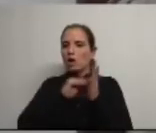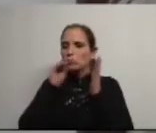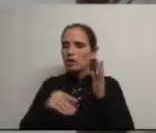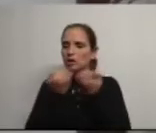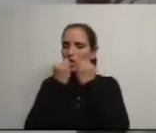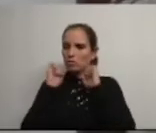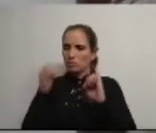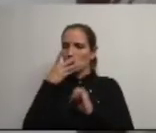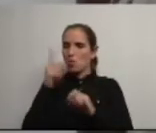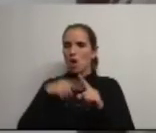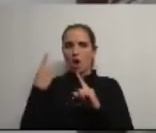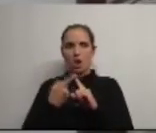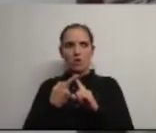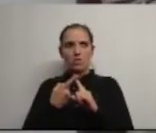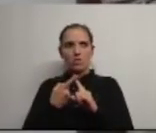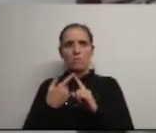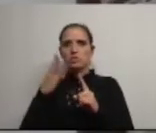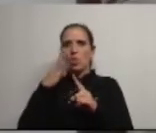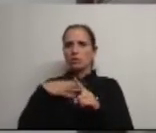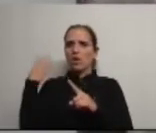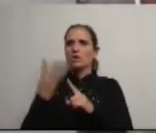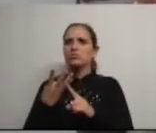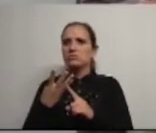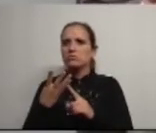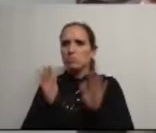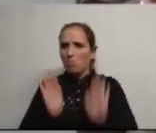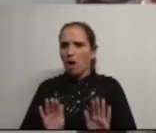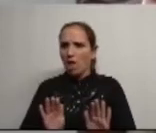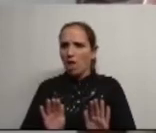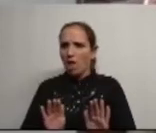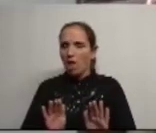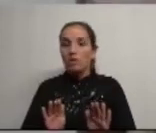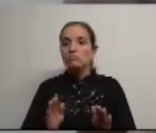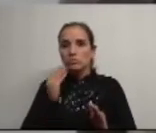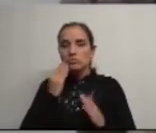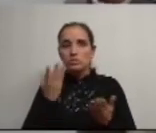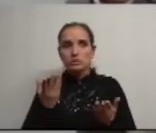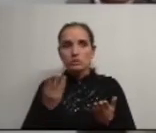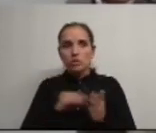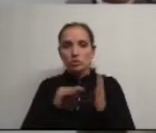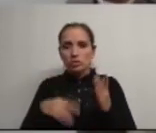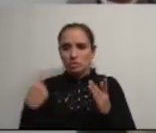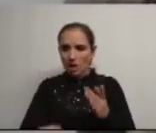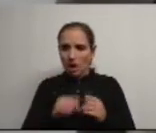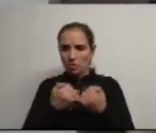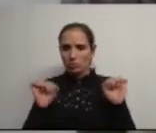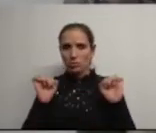autonomia que tem um ano mas é para 4 anos vai parar a meio do percurso tem um contrato de autonomia